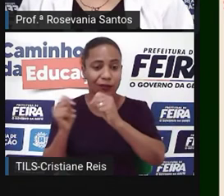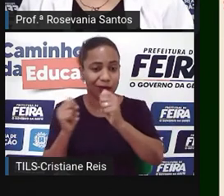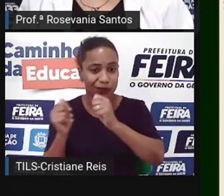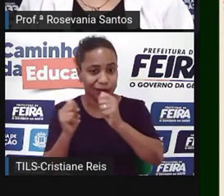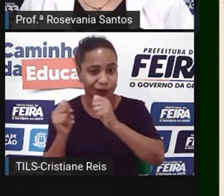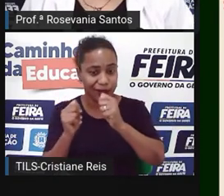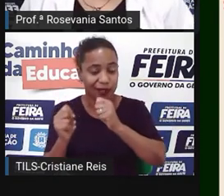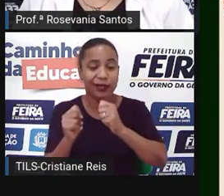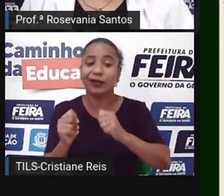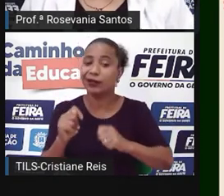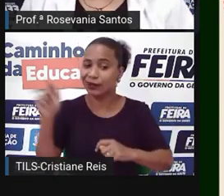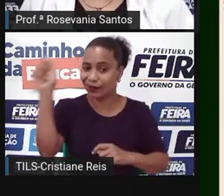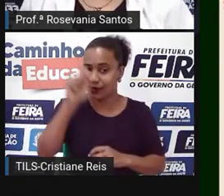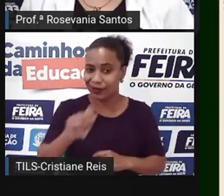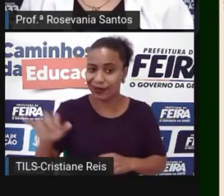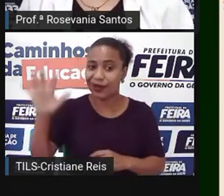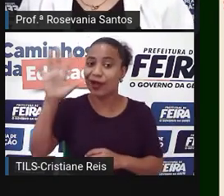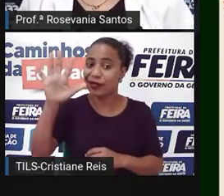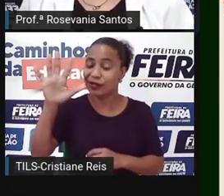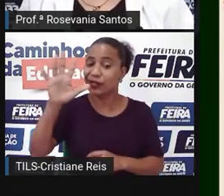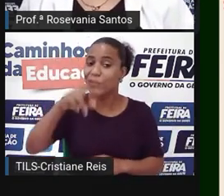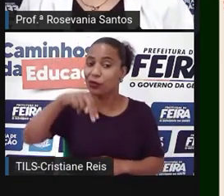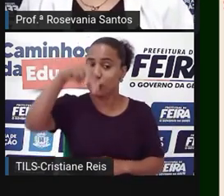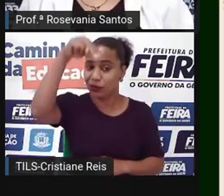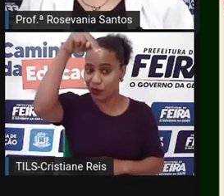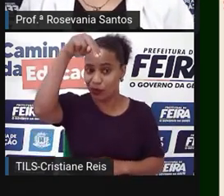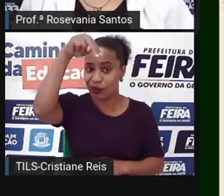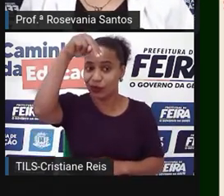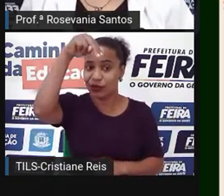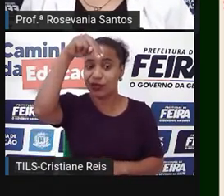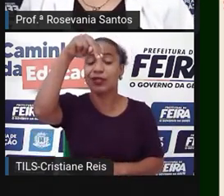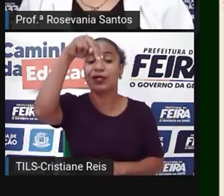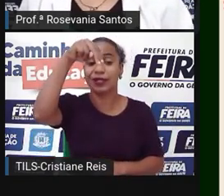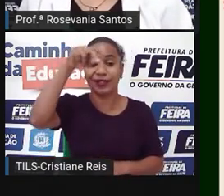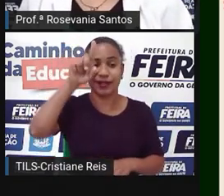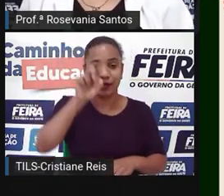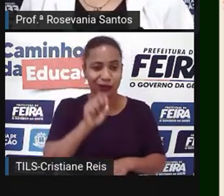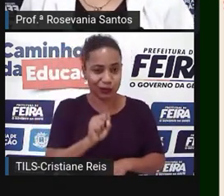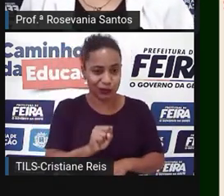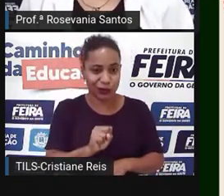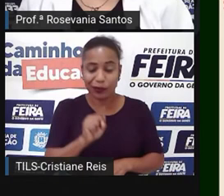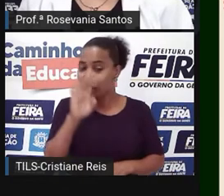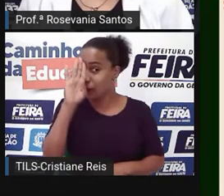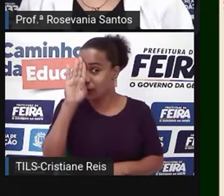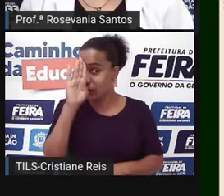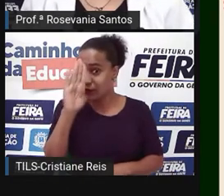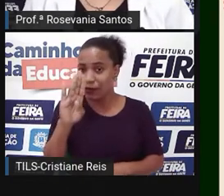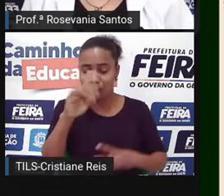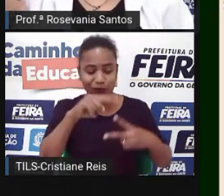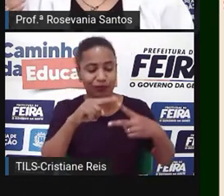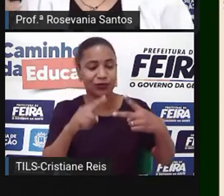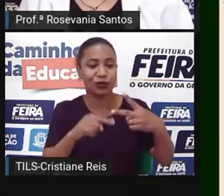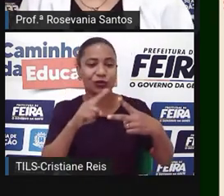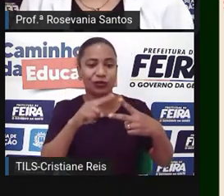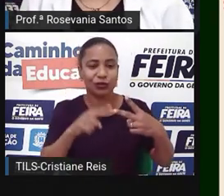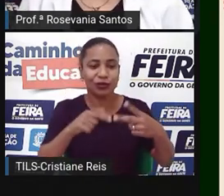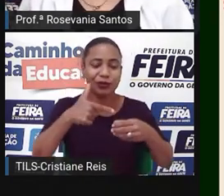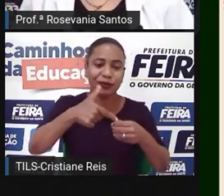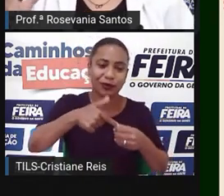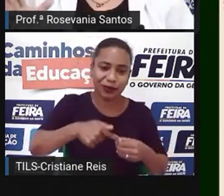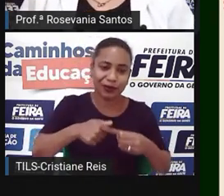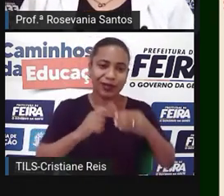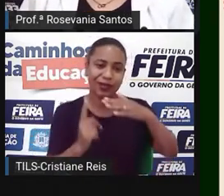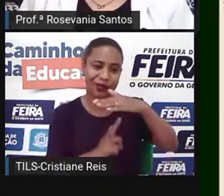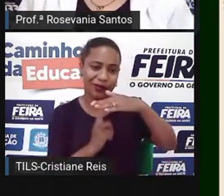Setentrional, que é a Ásia do Norte, a característica principal são essas produções de combustíveis fósseis, exploração de gás